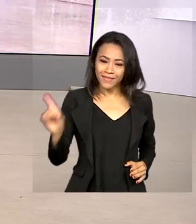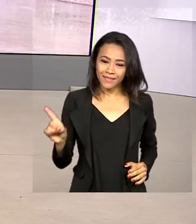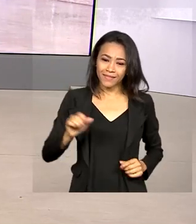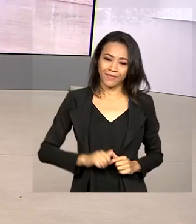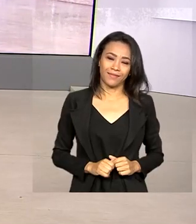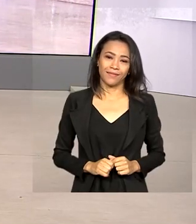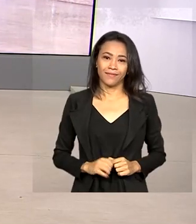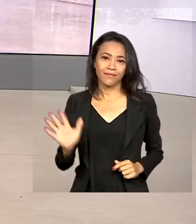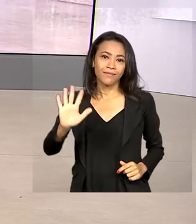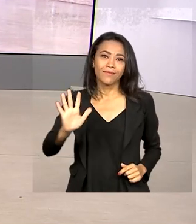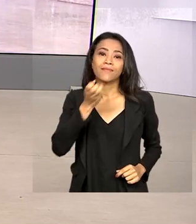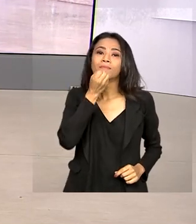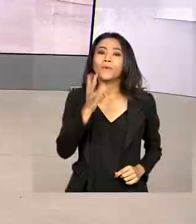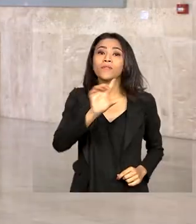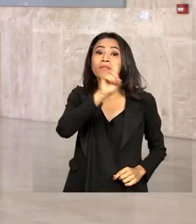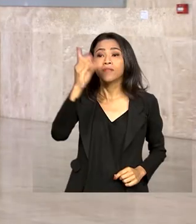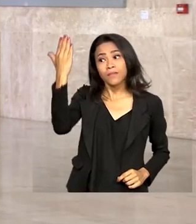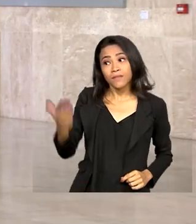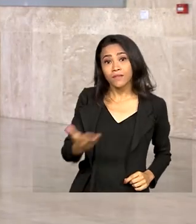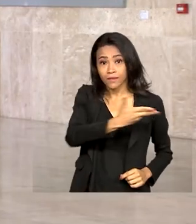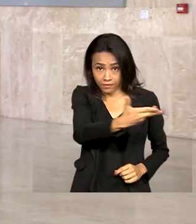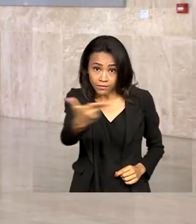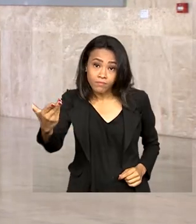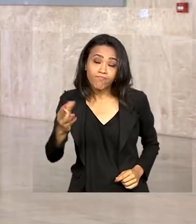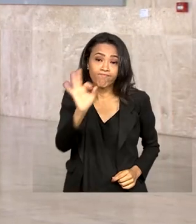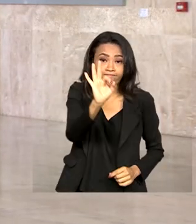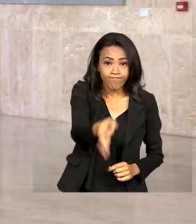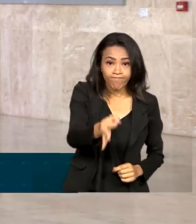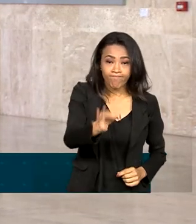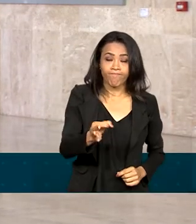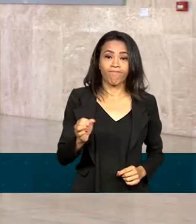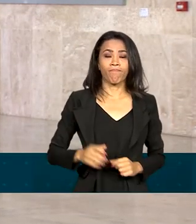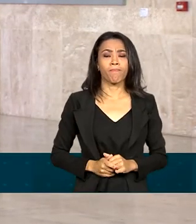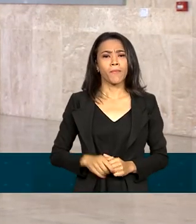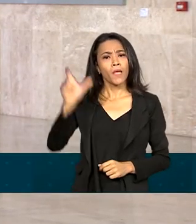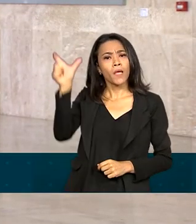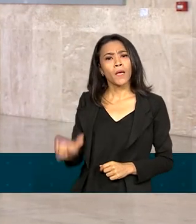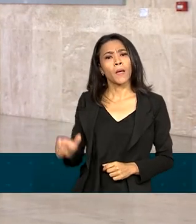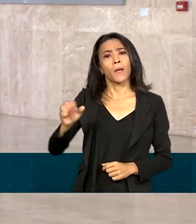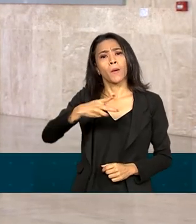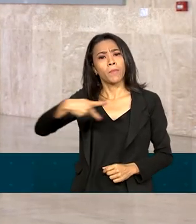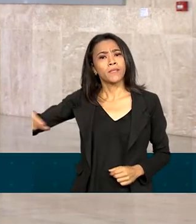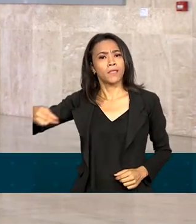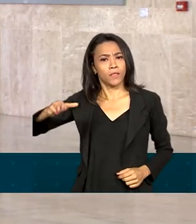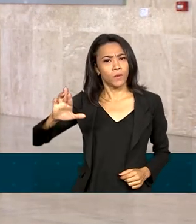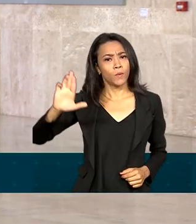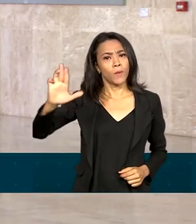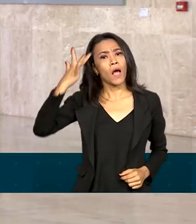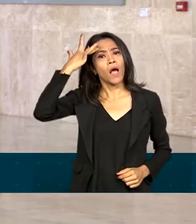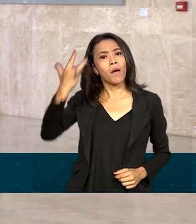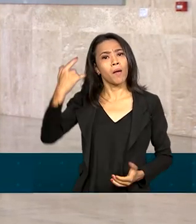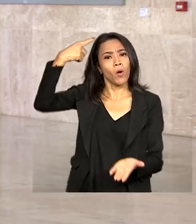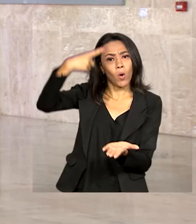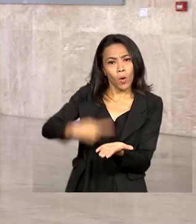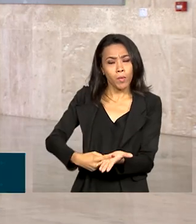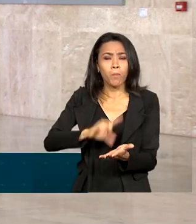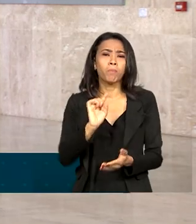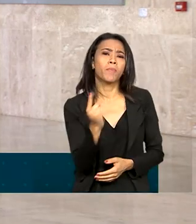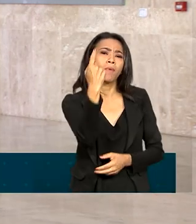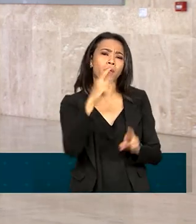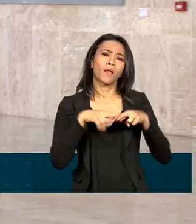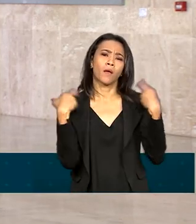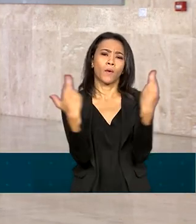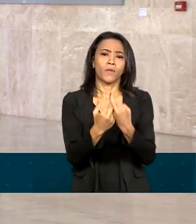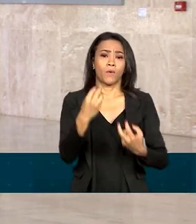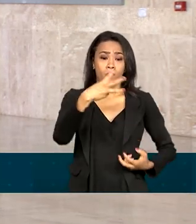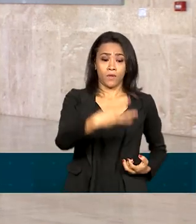Olá, Renata. Bom dia para você e bom dia a todos. É isso mesmo, né? O presidente Lula marcou para amanhã a primeira reunião com os 37